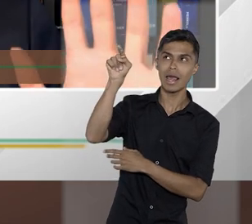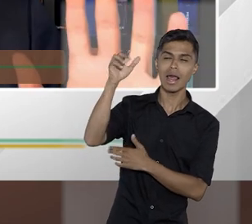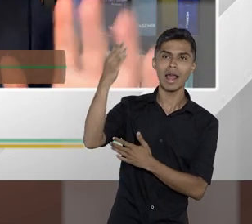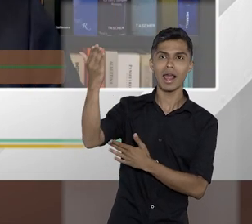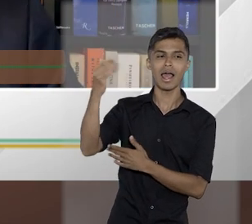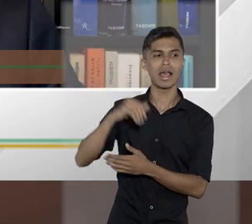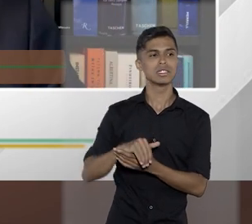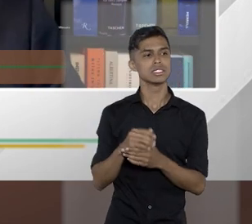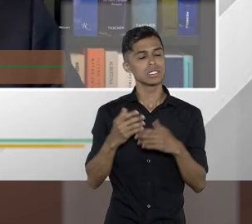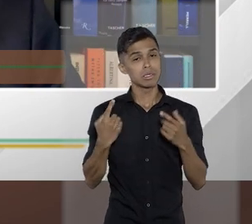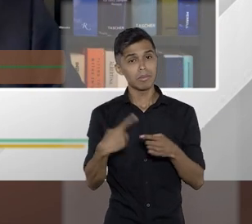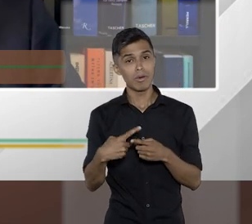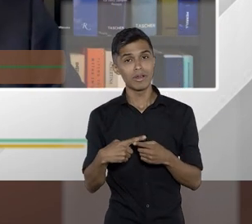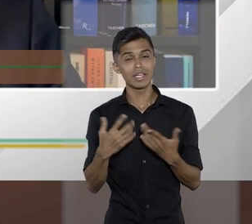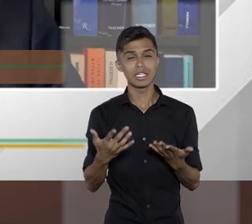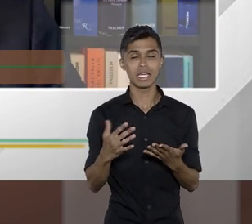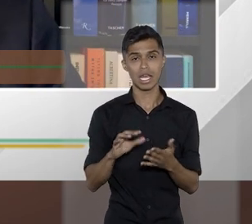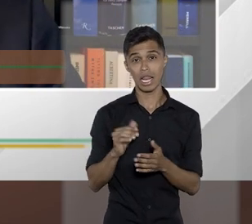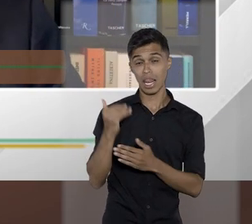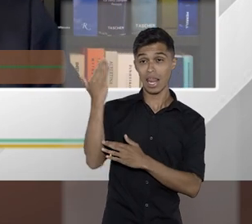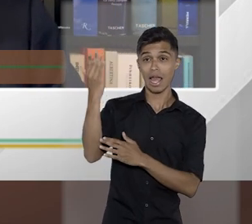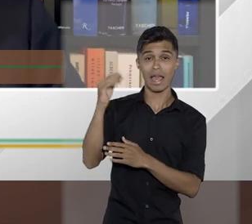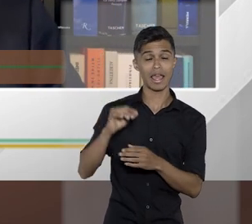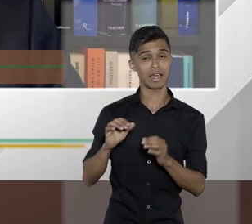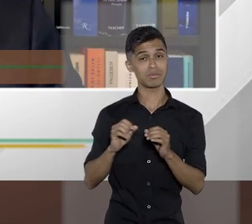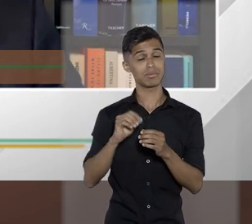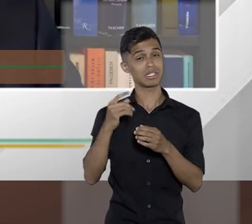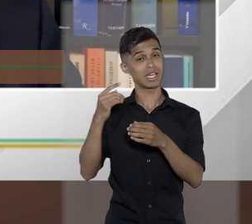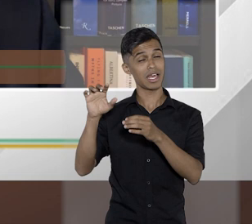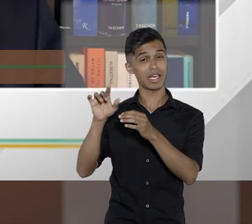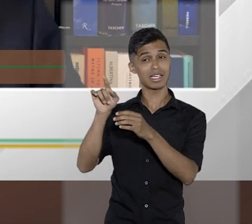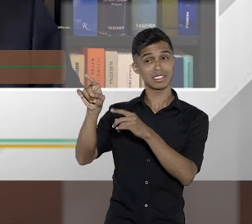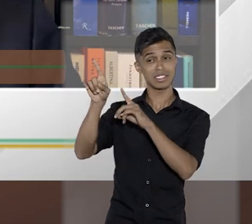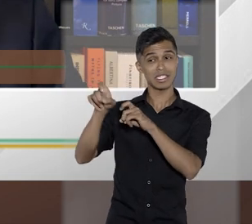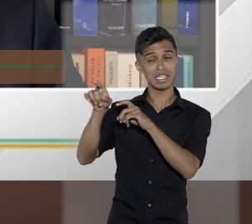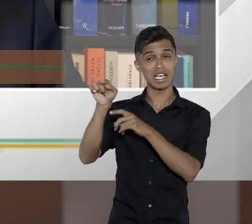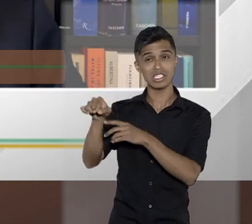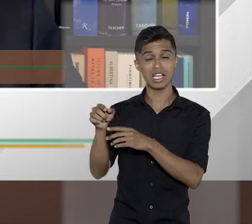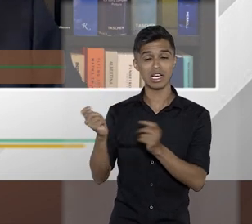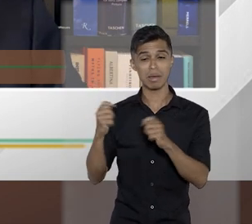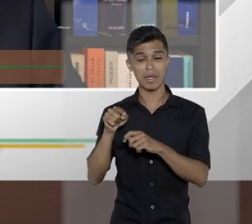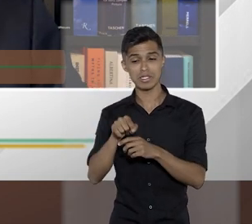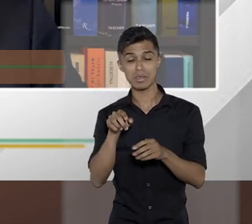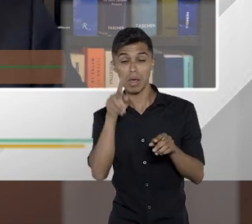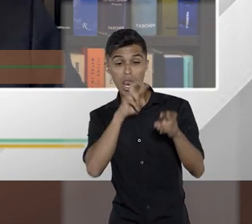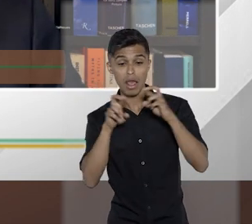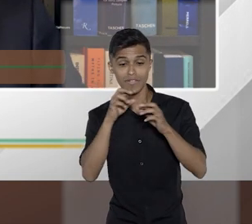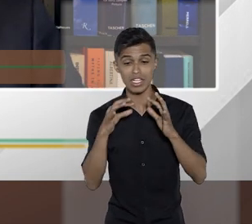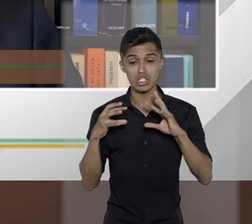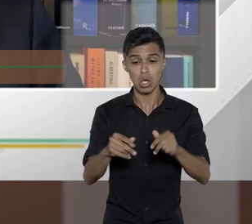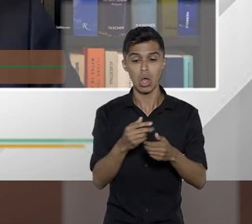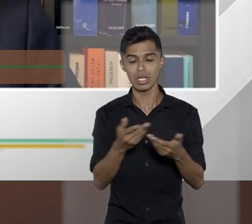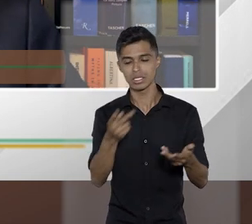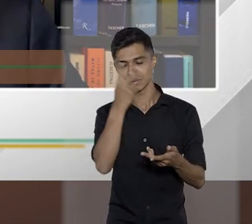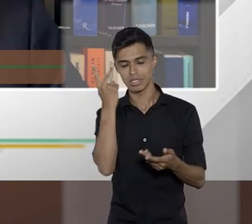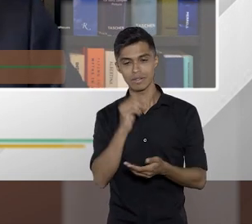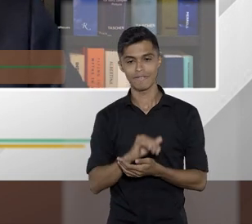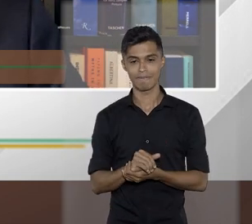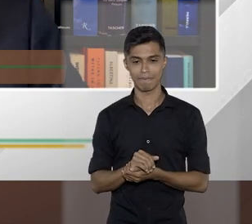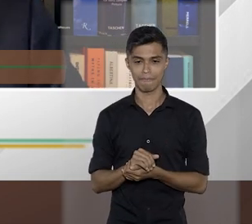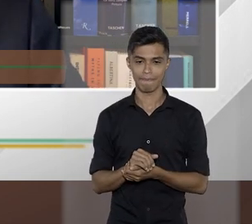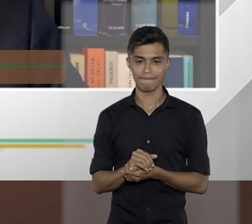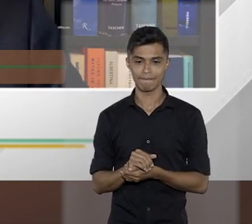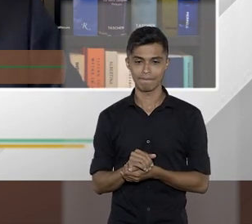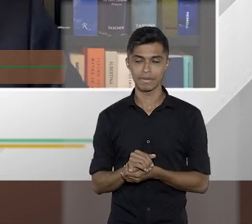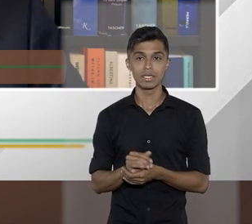Porque Cajazeiras é uma cidade mais sofisticada, digamos assim, é uma cidade maior, mas temos cidades ali que têm menos de 5 mil habitantes. Imagine nessas